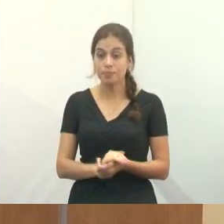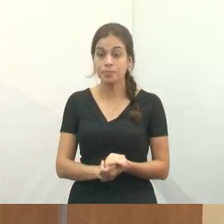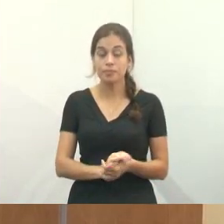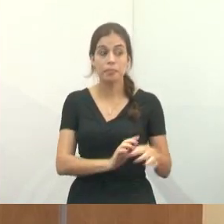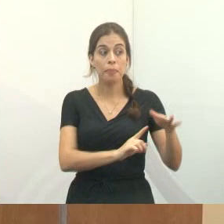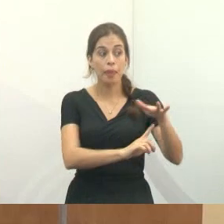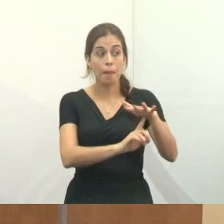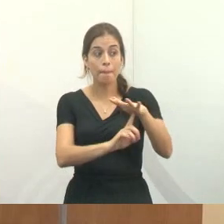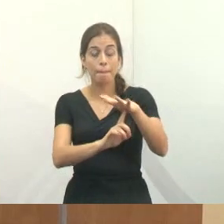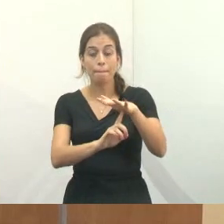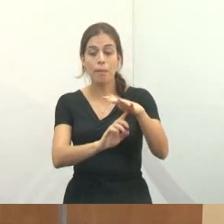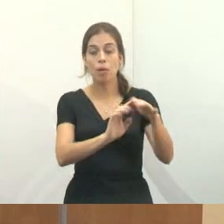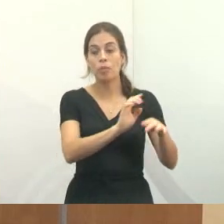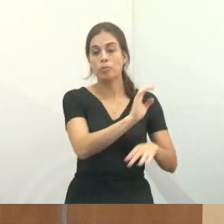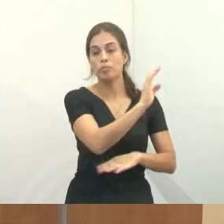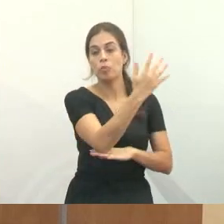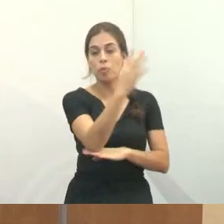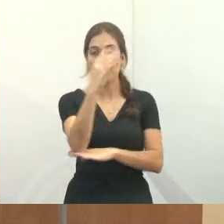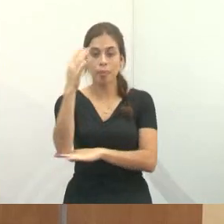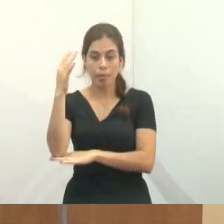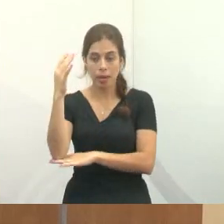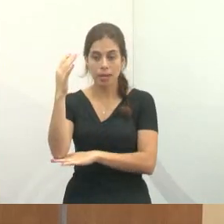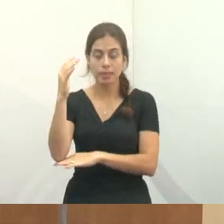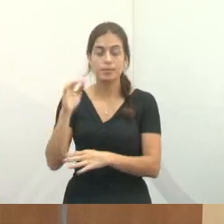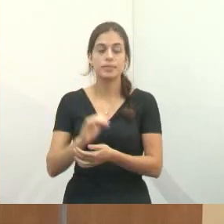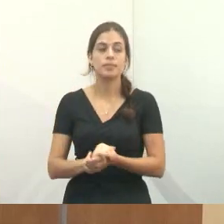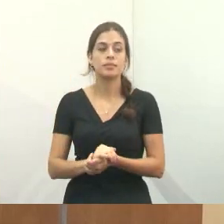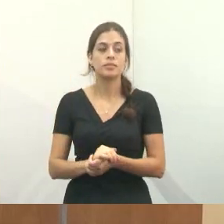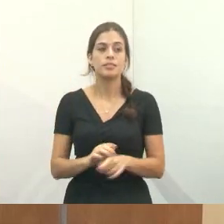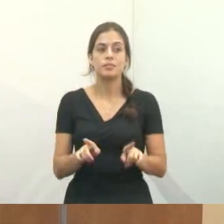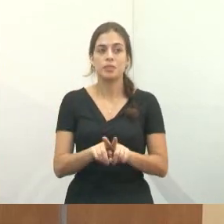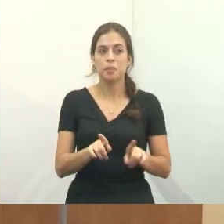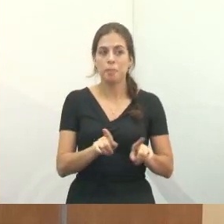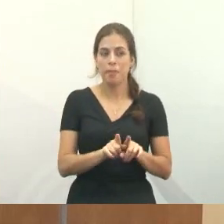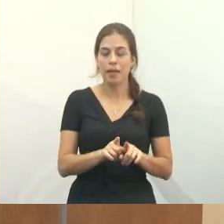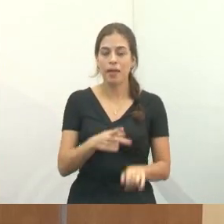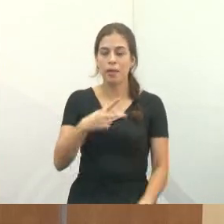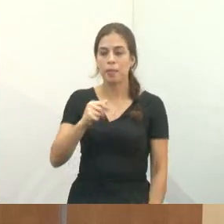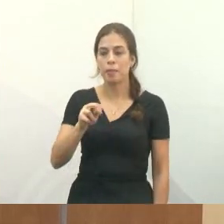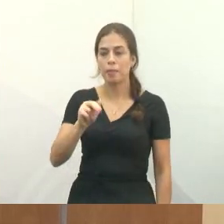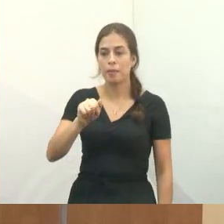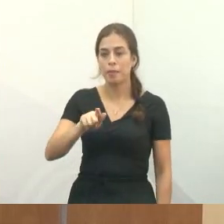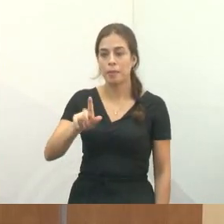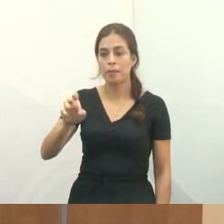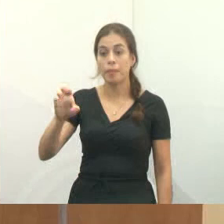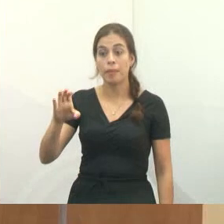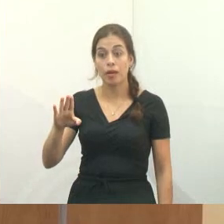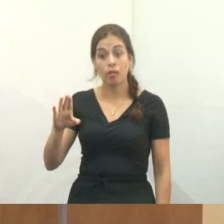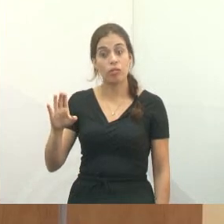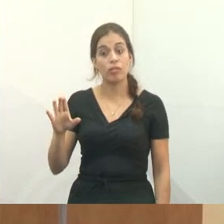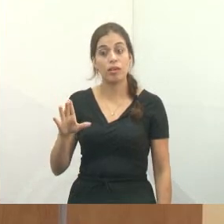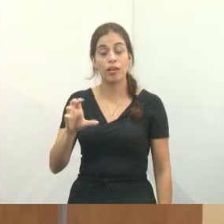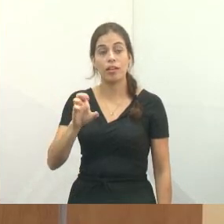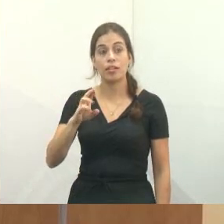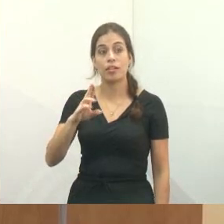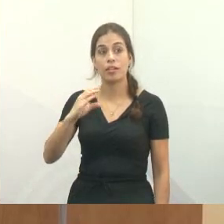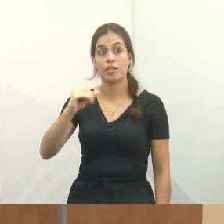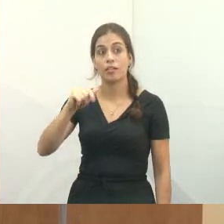Parque da Cidade e o Parque dos Eucaliptos já têm internet da Vivas de graça,